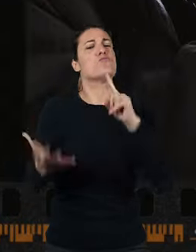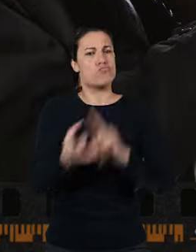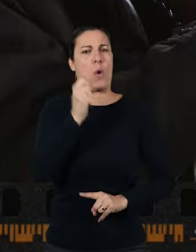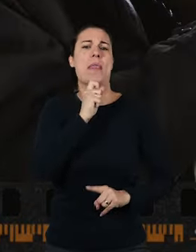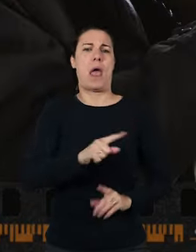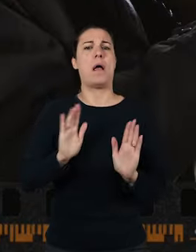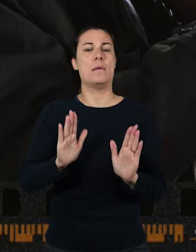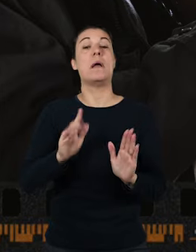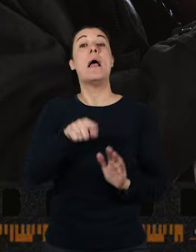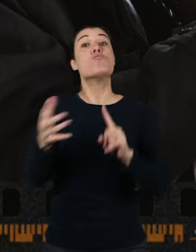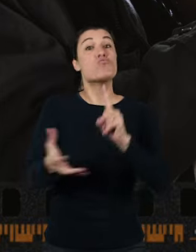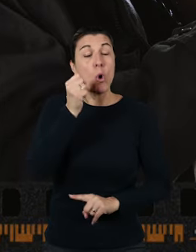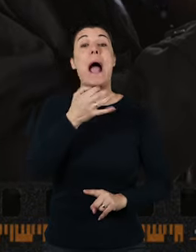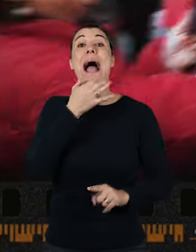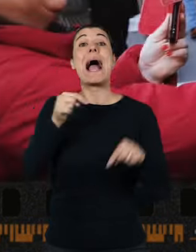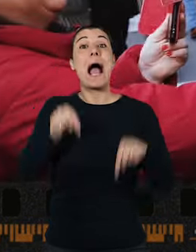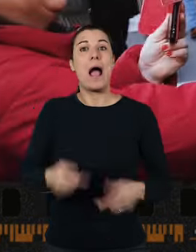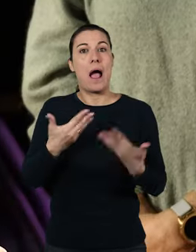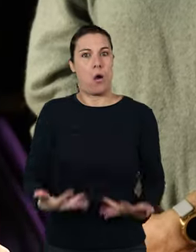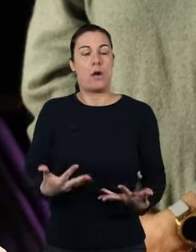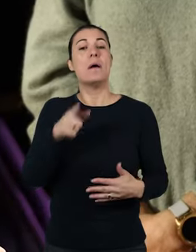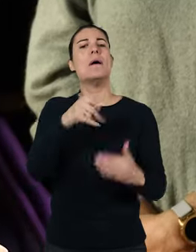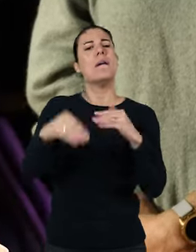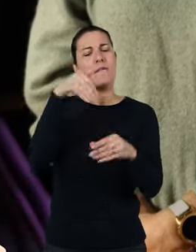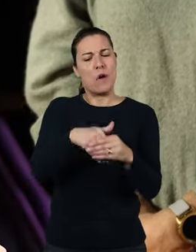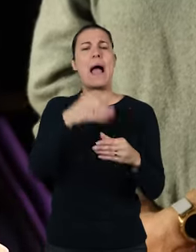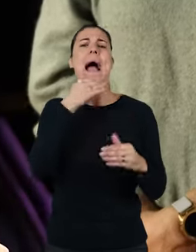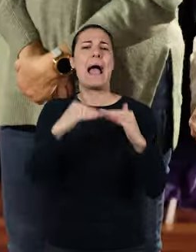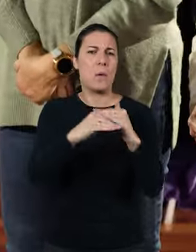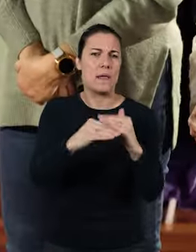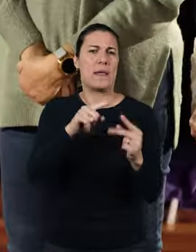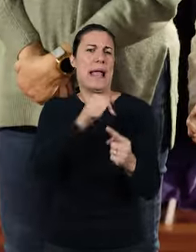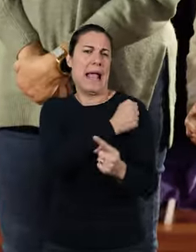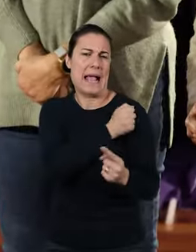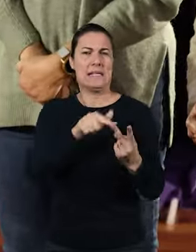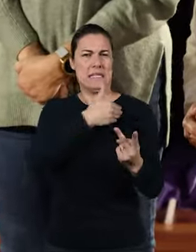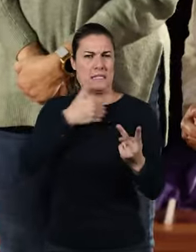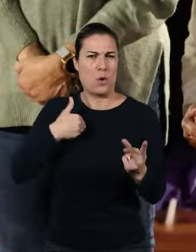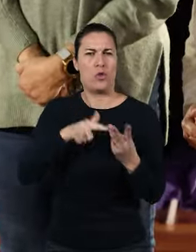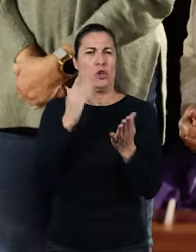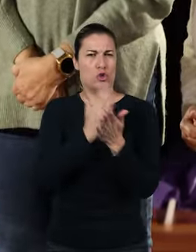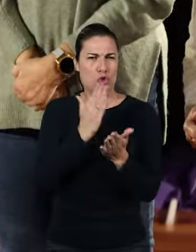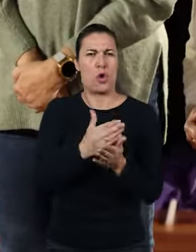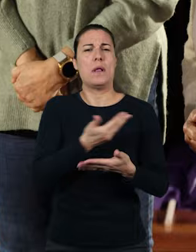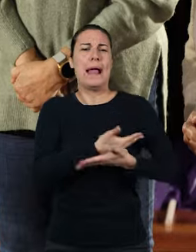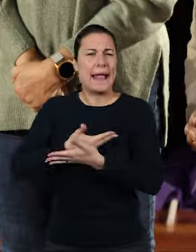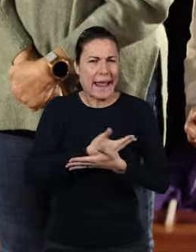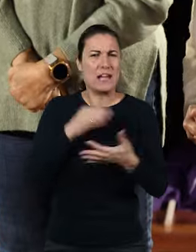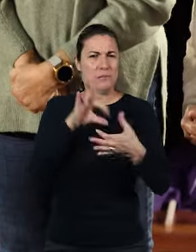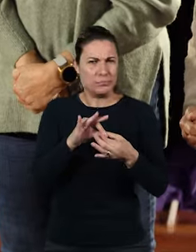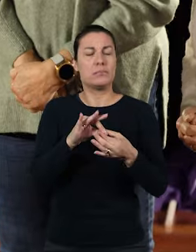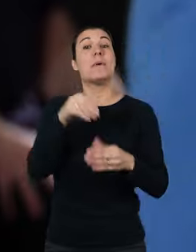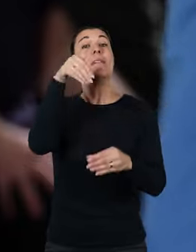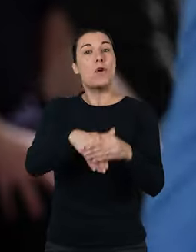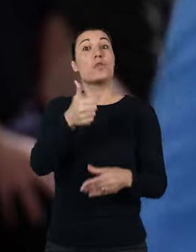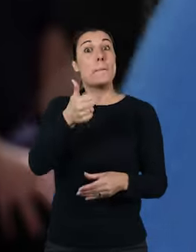impossíveis. São possíveis e é agora. Votem pela igualdade. Votem pela casa, pela saúde, pela escola, pela